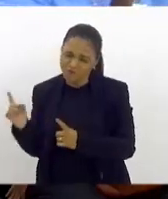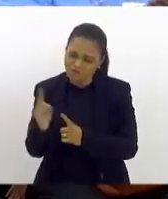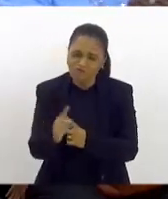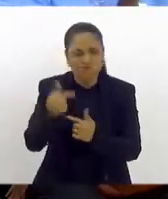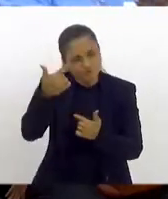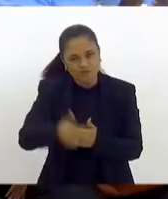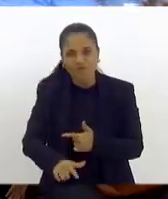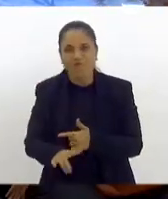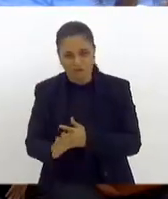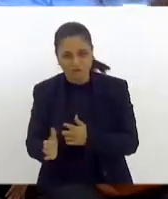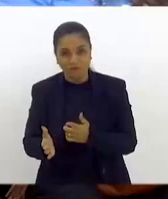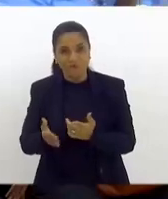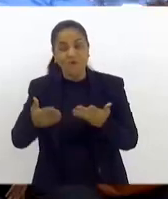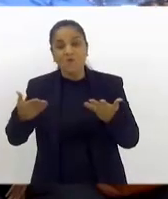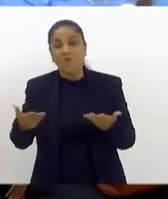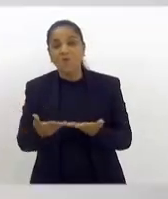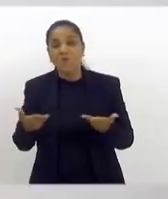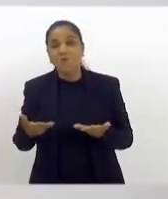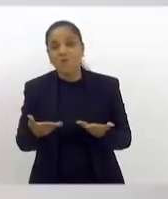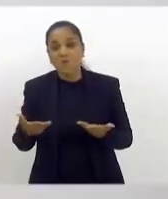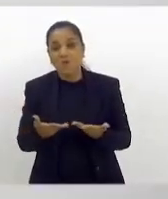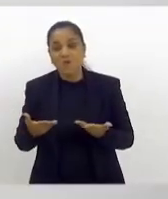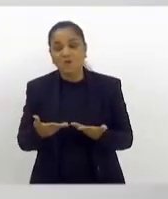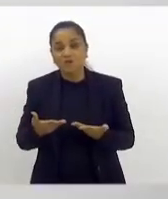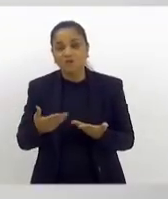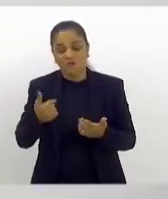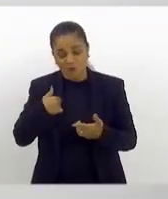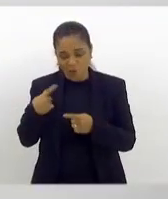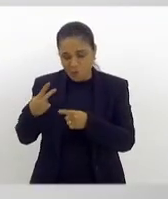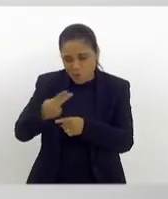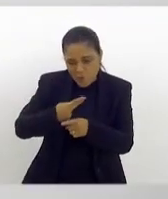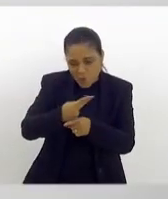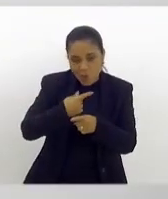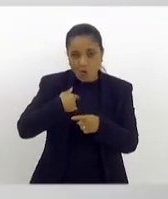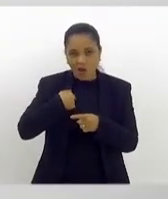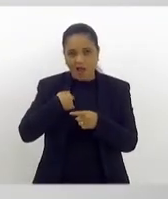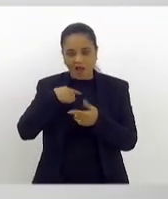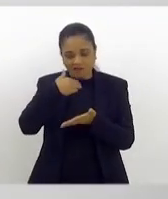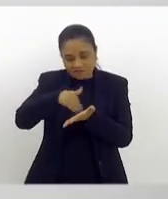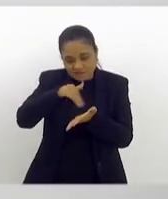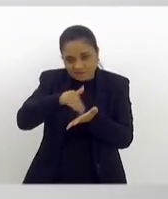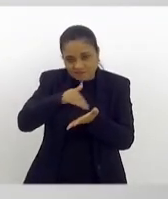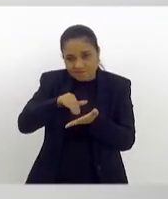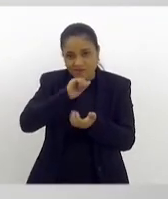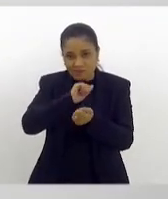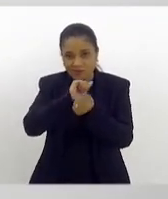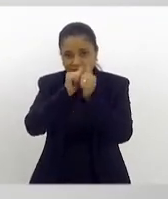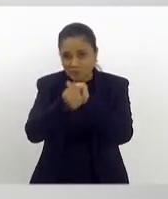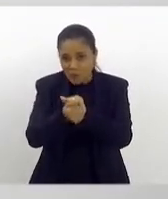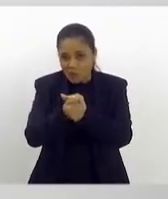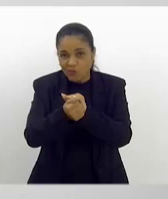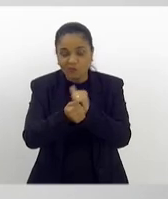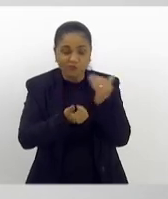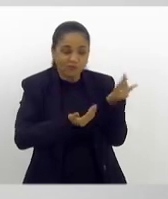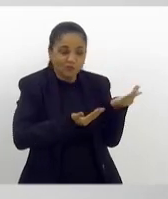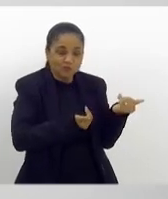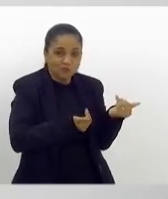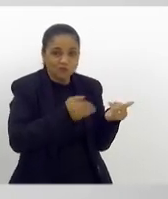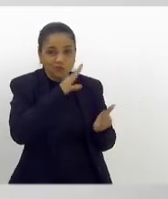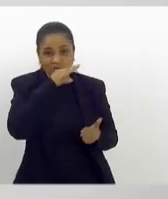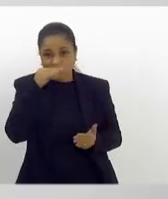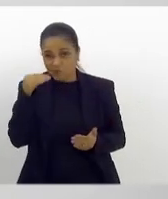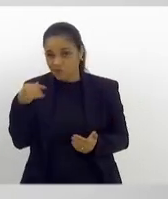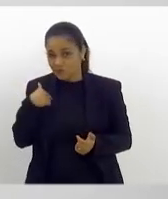e hoje eu fui procurado na Secretaria de Esportes por um jovem que